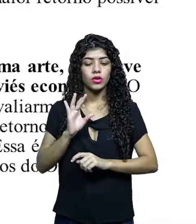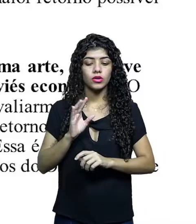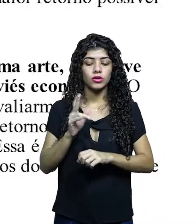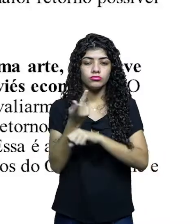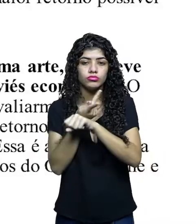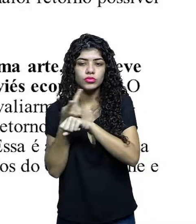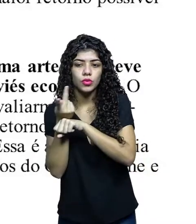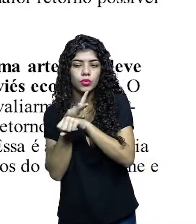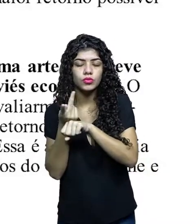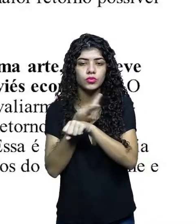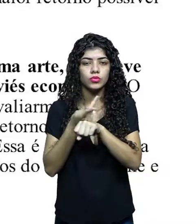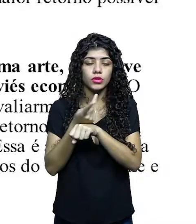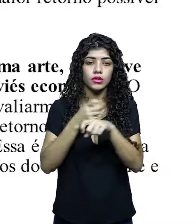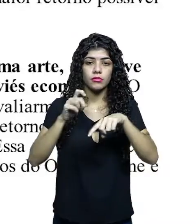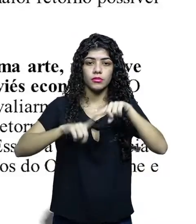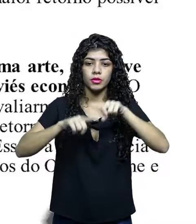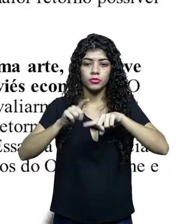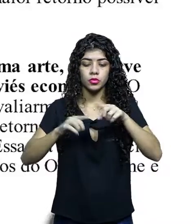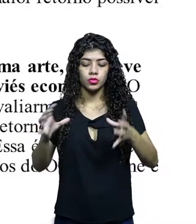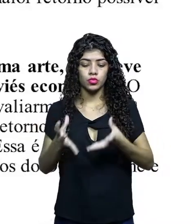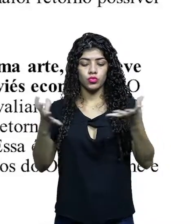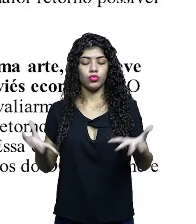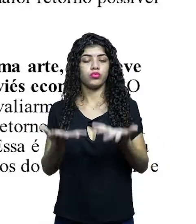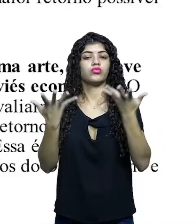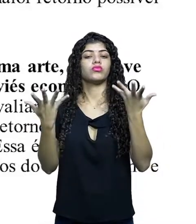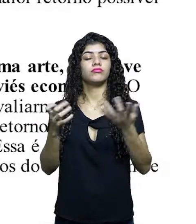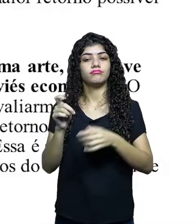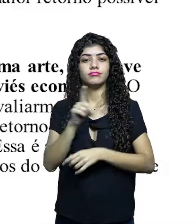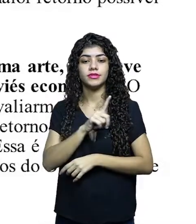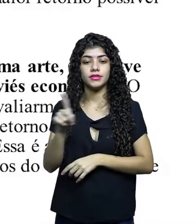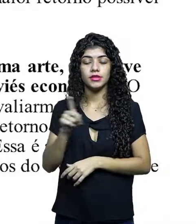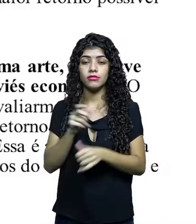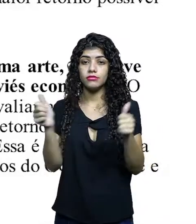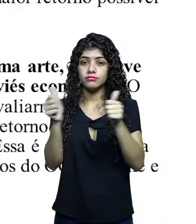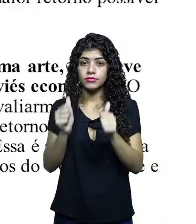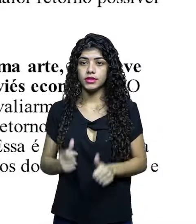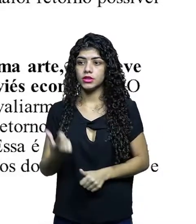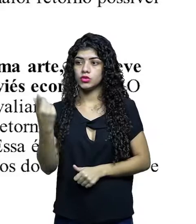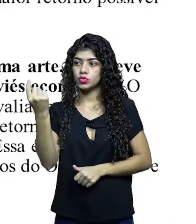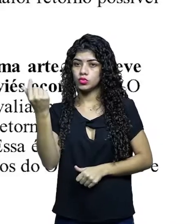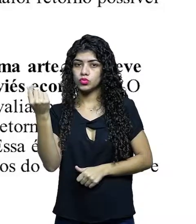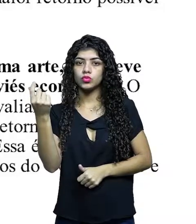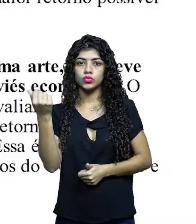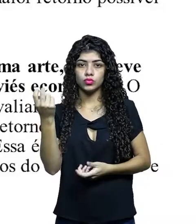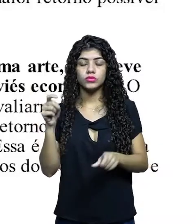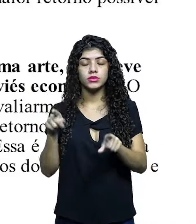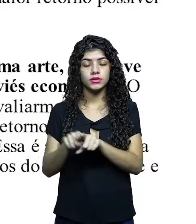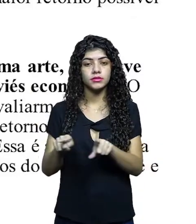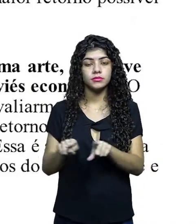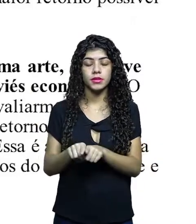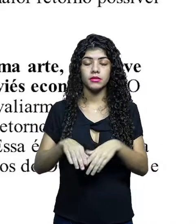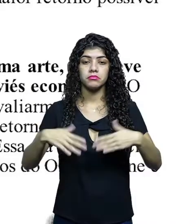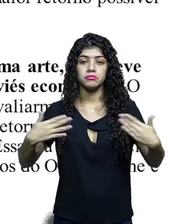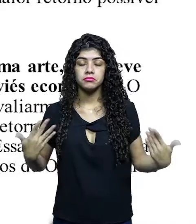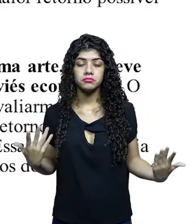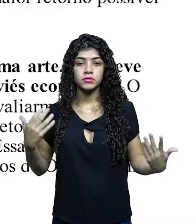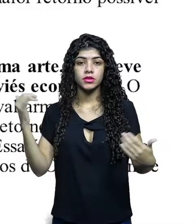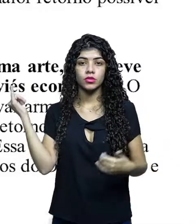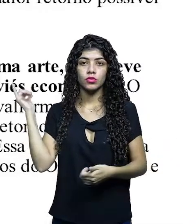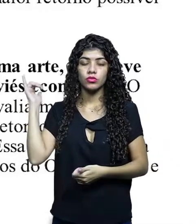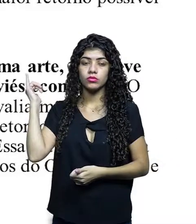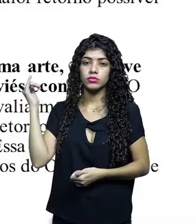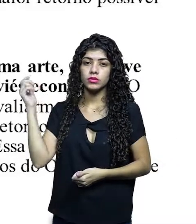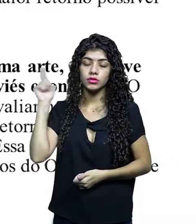procura pelo produto oferecido que move os investidores. Avalia-se o custo-benefício e o potencial para